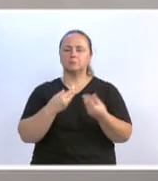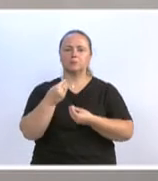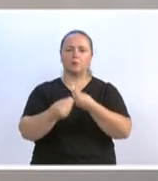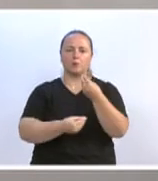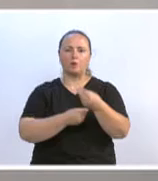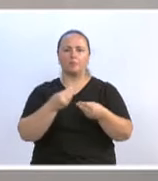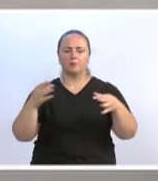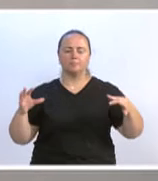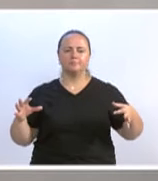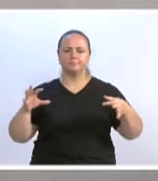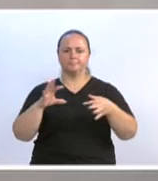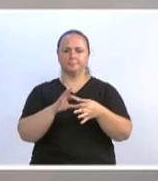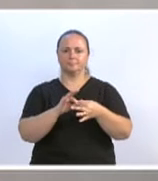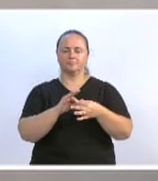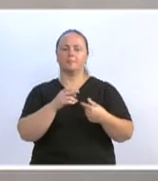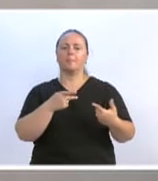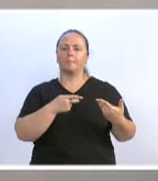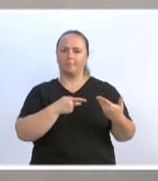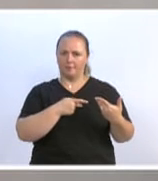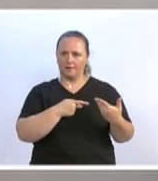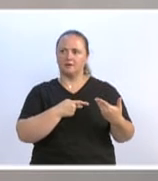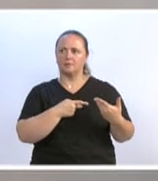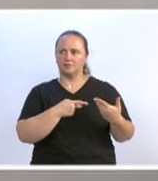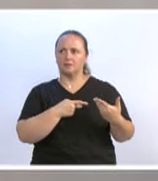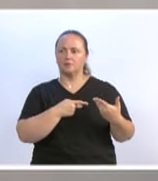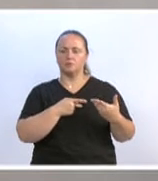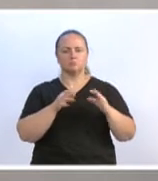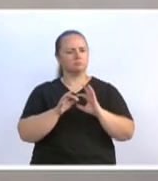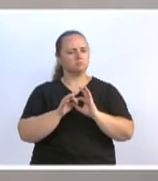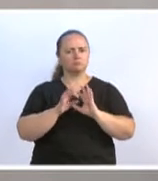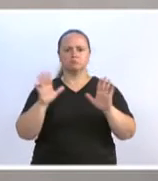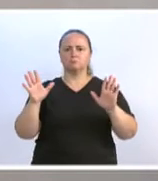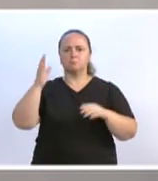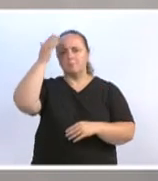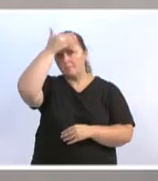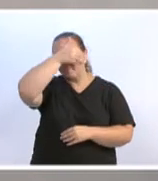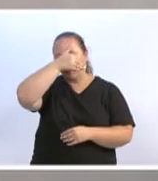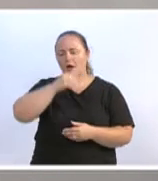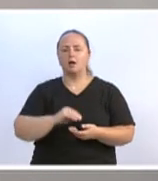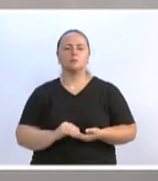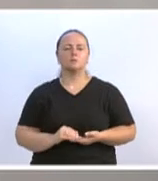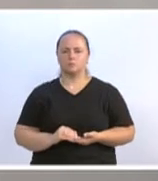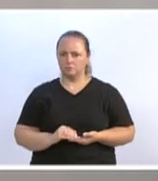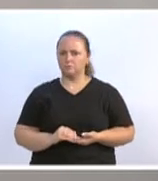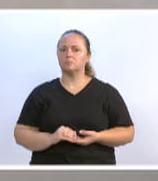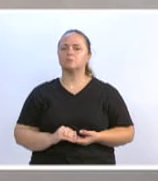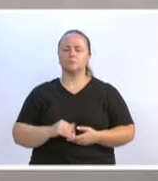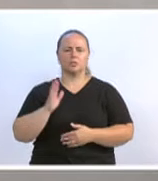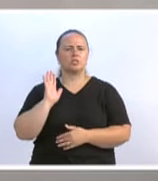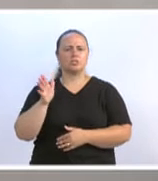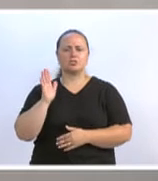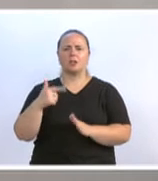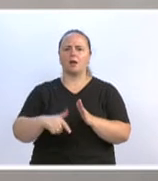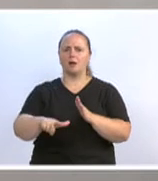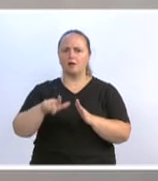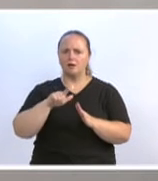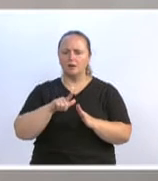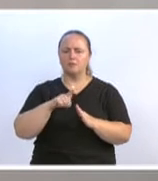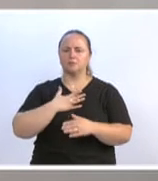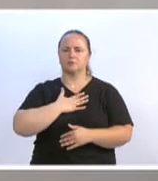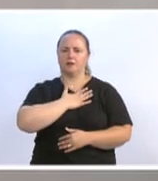para a disposição do prefeito Mário, assim como já acontecia com o prefeito Napoleão,